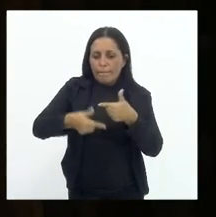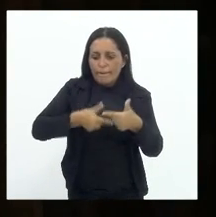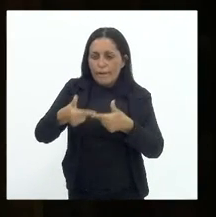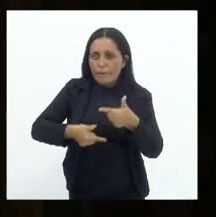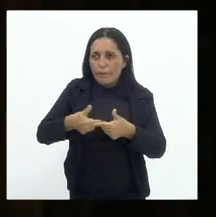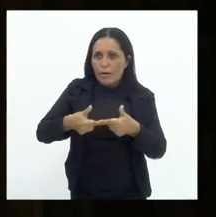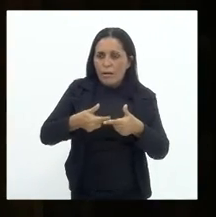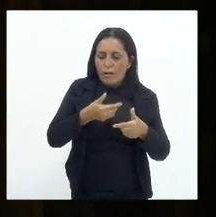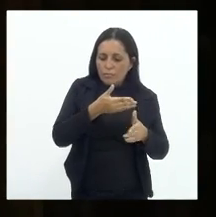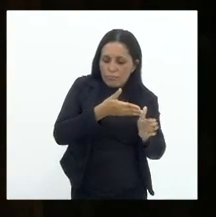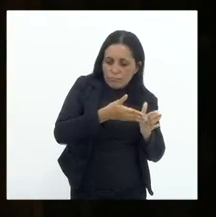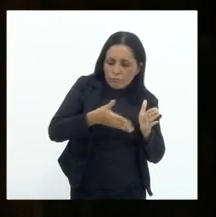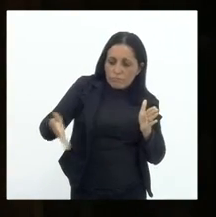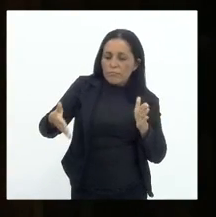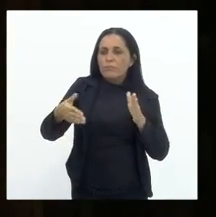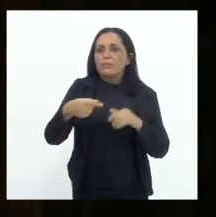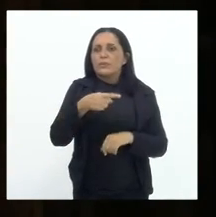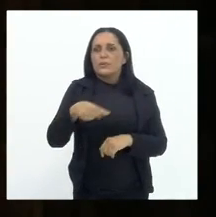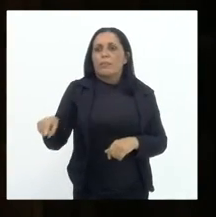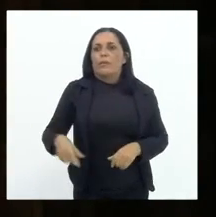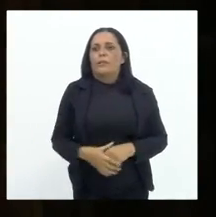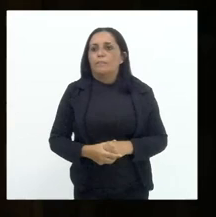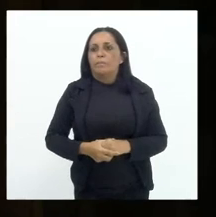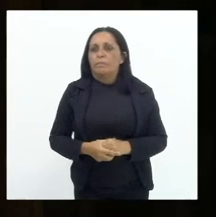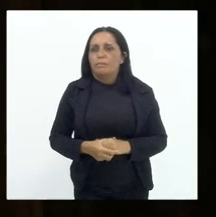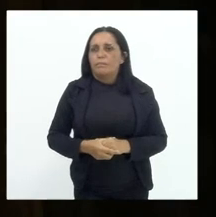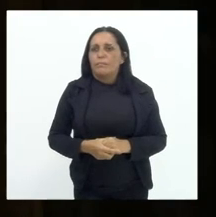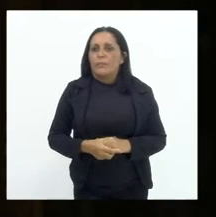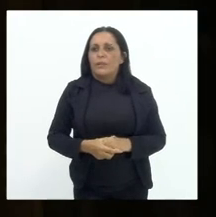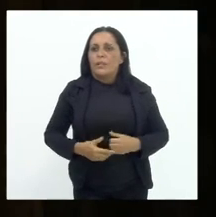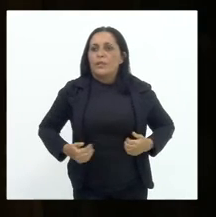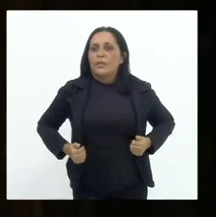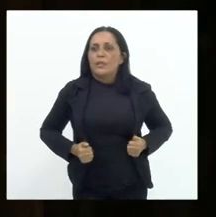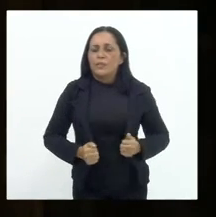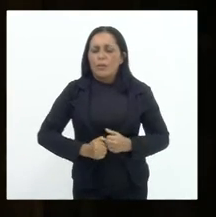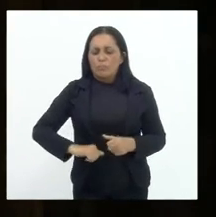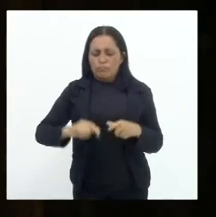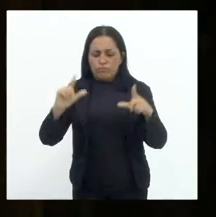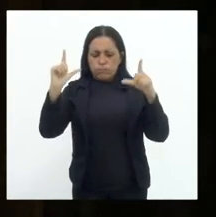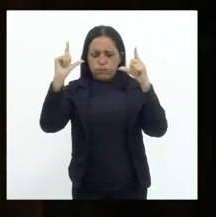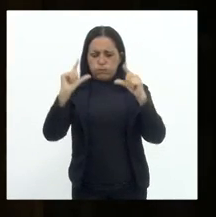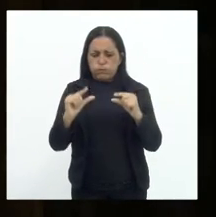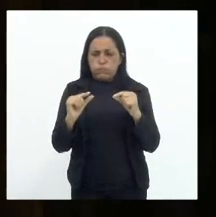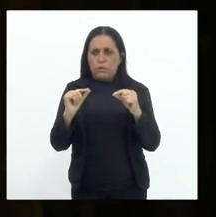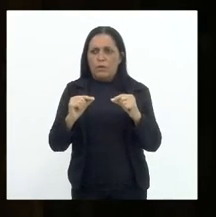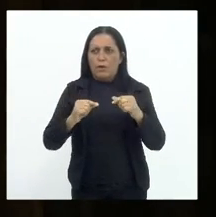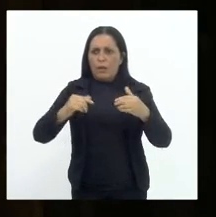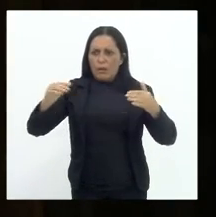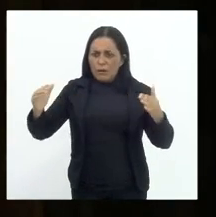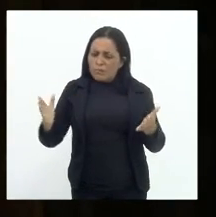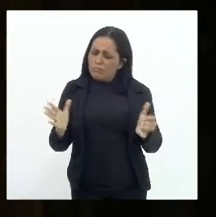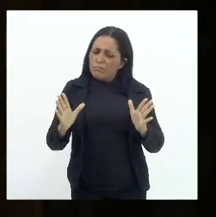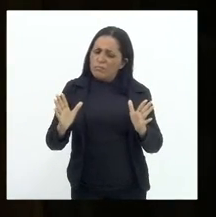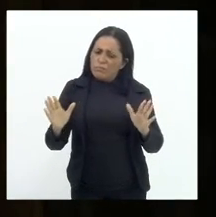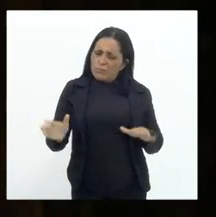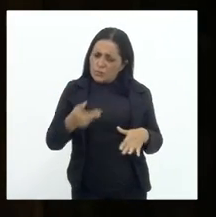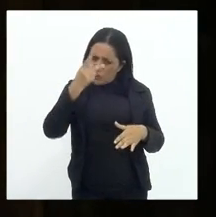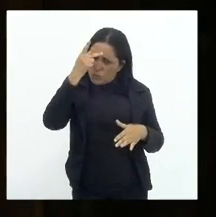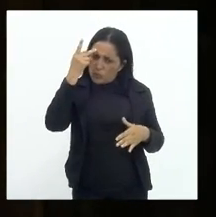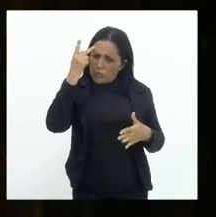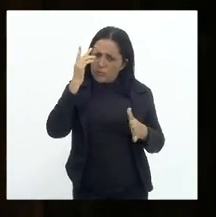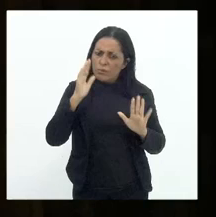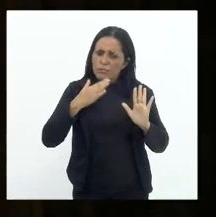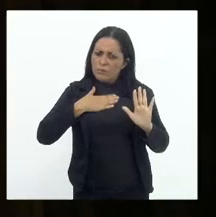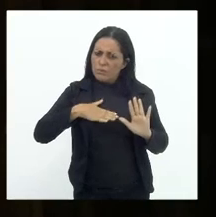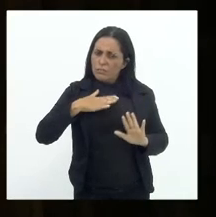longo dessa semana, para que se amenize os ânimos para